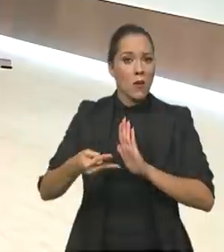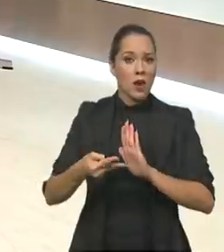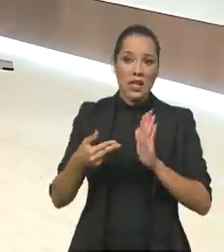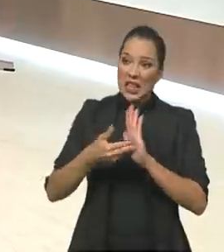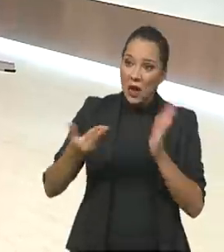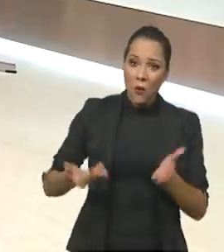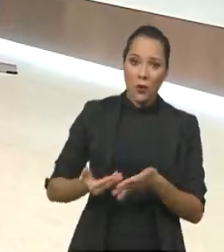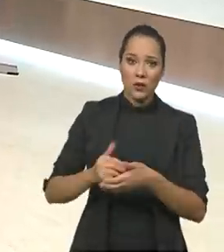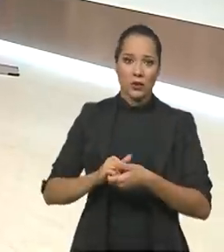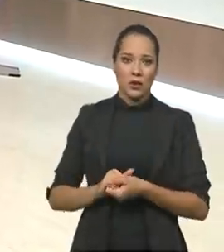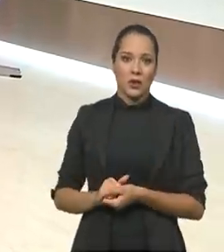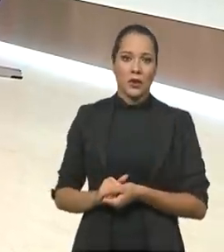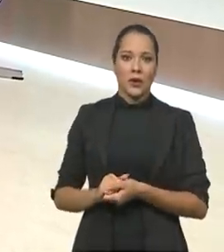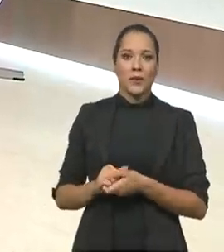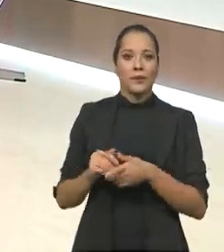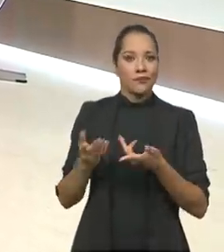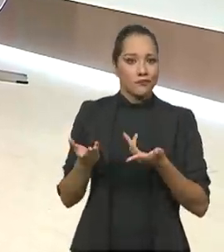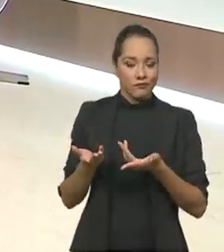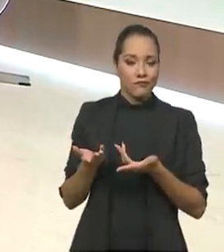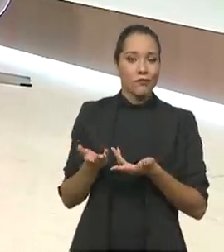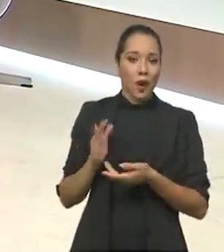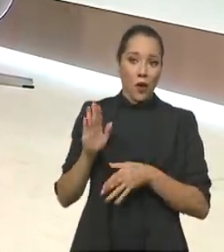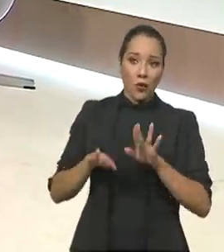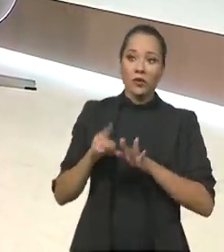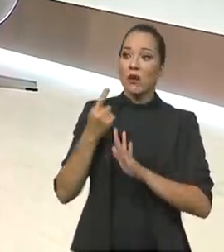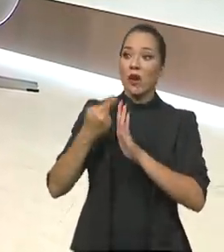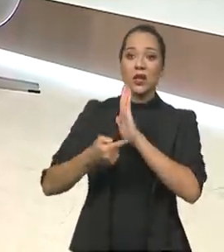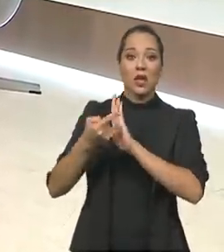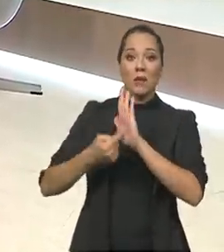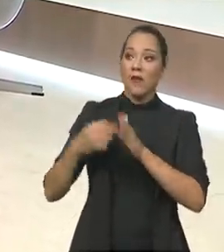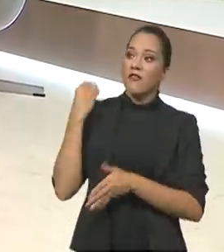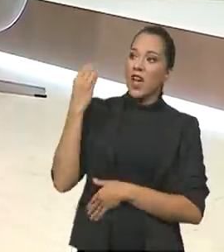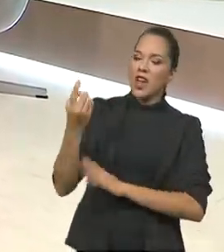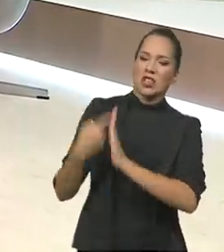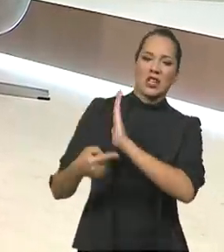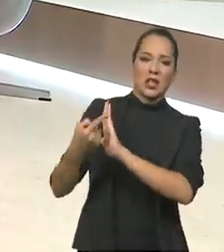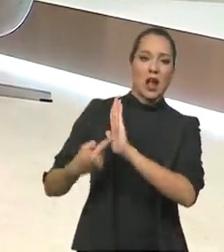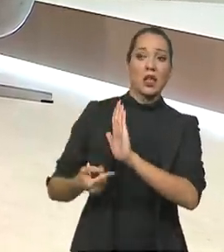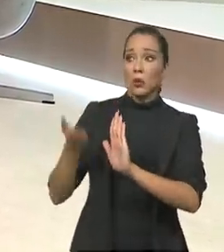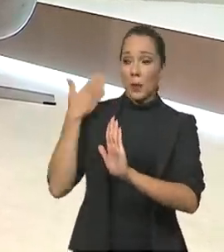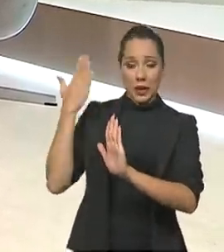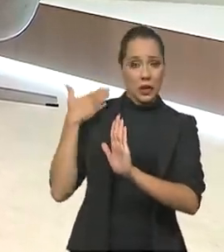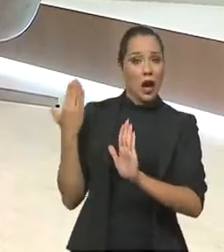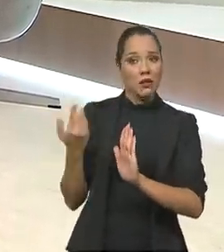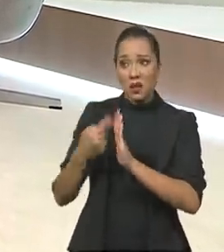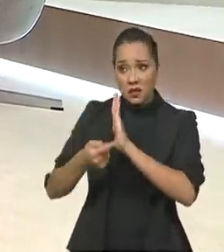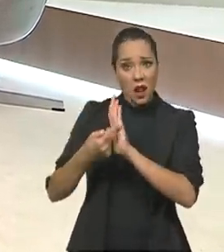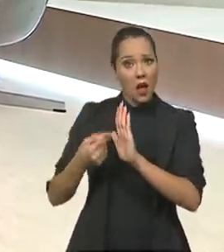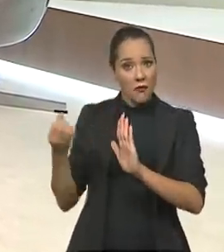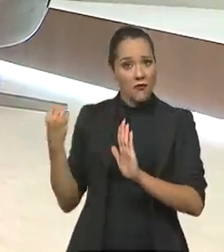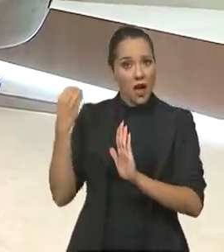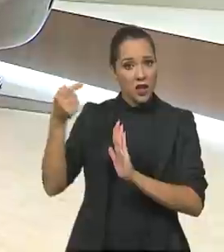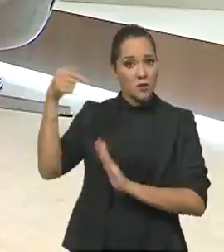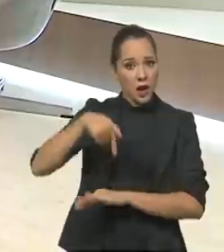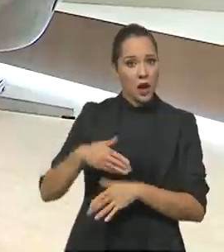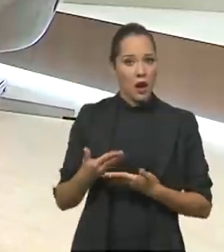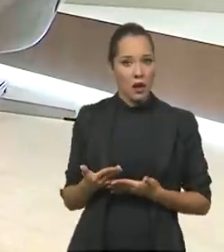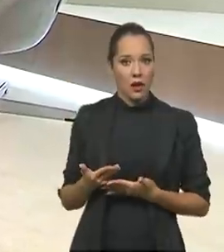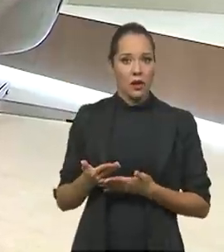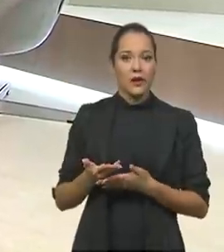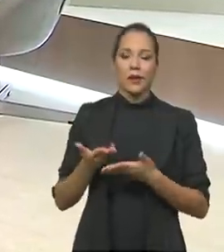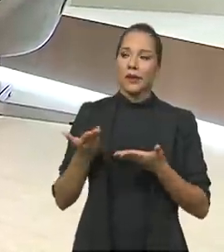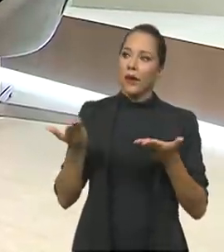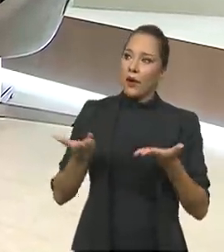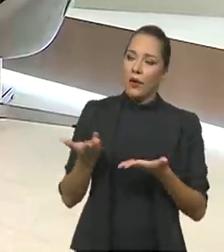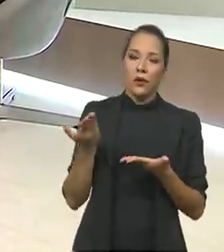inclusive com retaliações, com cancelamentos de viagens na época e a gente estamos tendo o